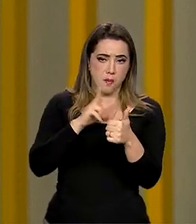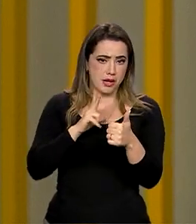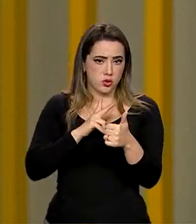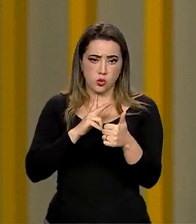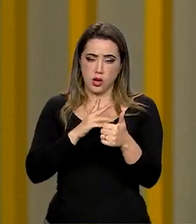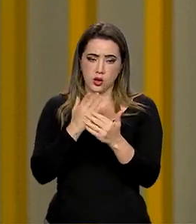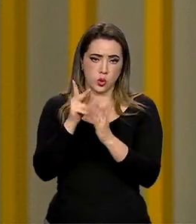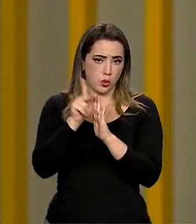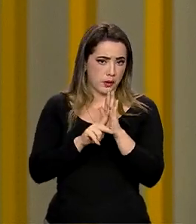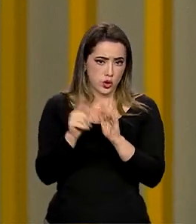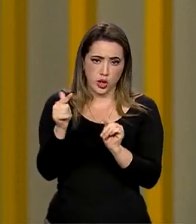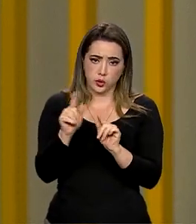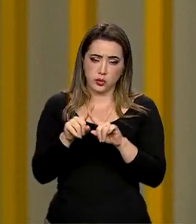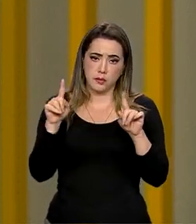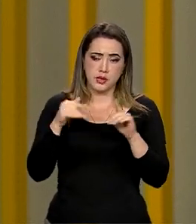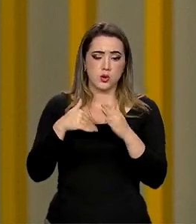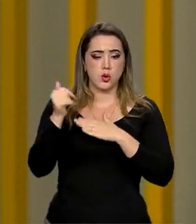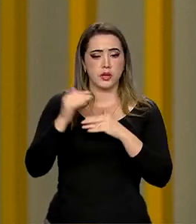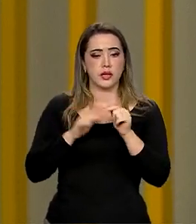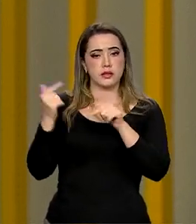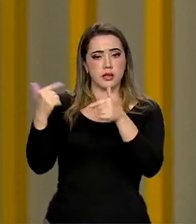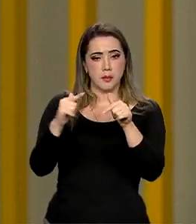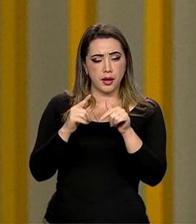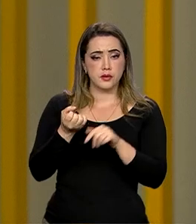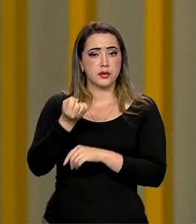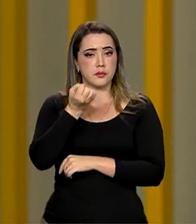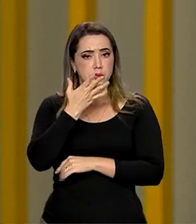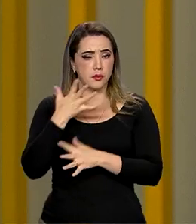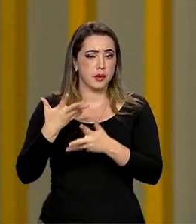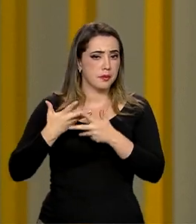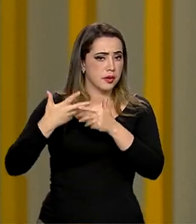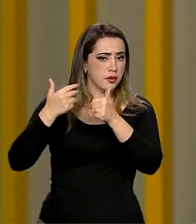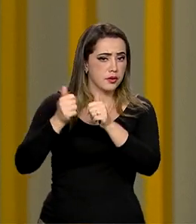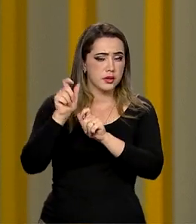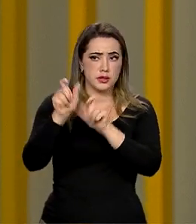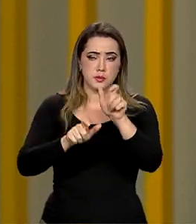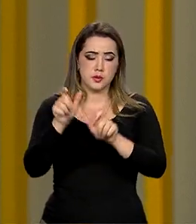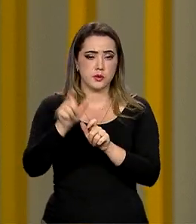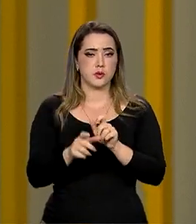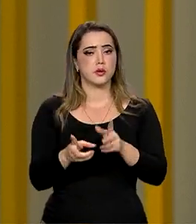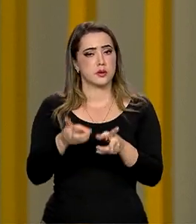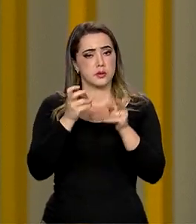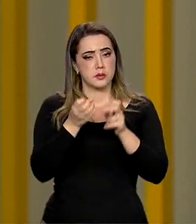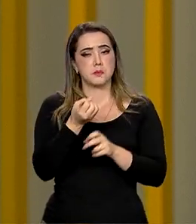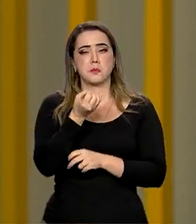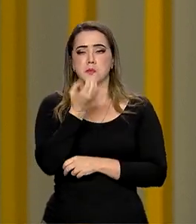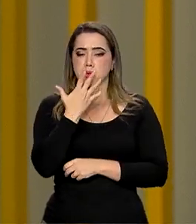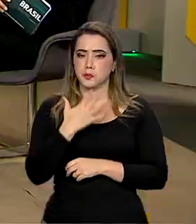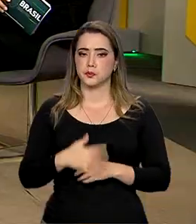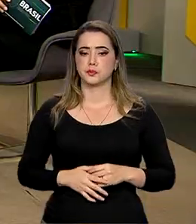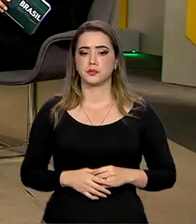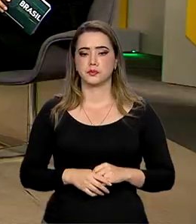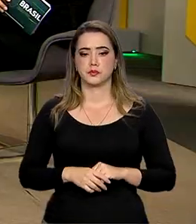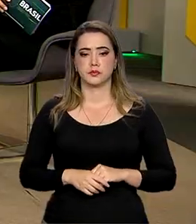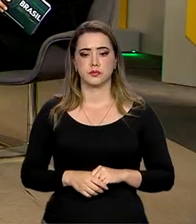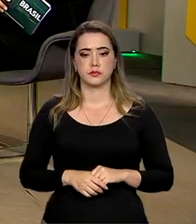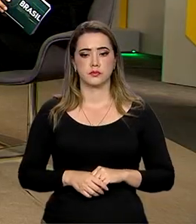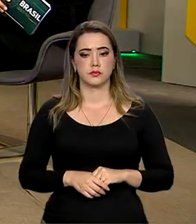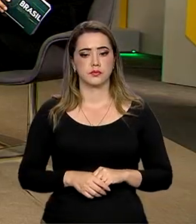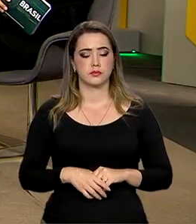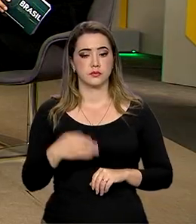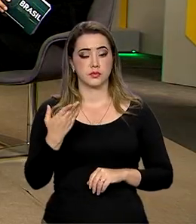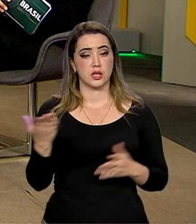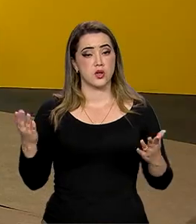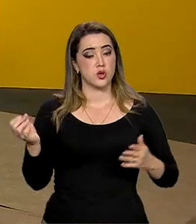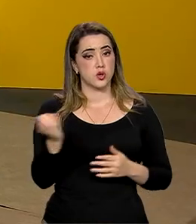profundidade. Mas, qualquer iniciativa que traga melhoria no atendimento dos brasileiros, sempre vai ser bem-vinda. Falando um pouco agora, presidente, sobre